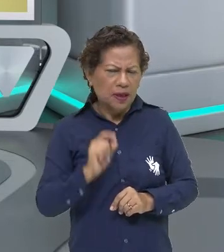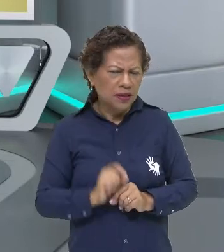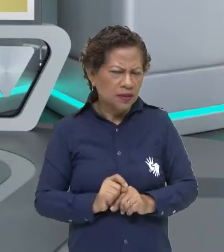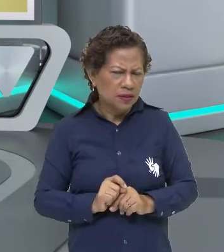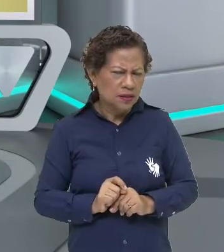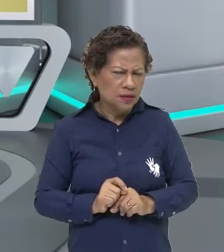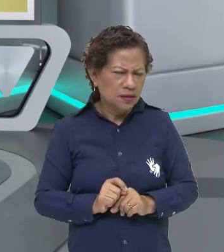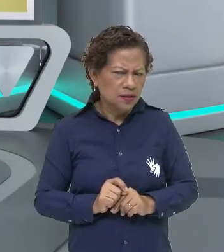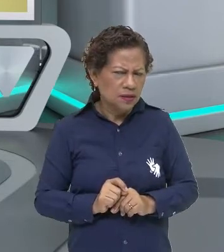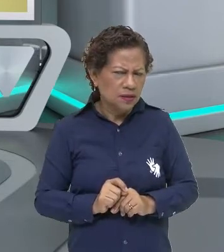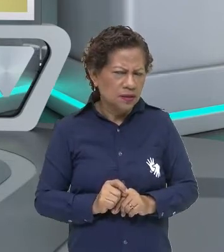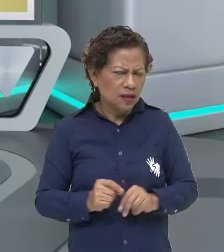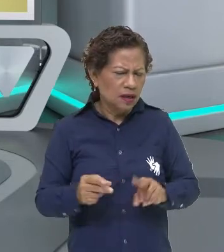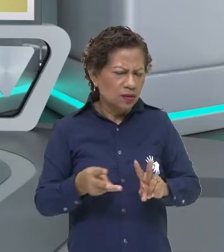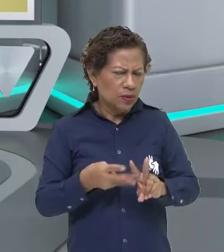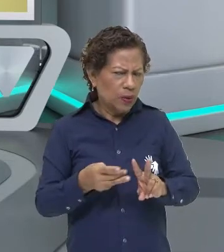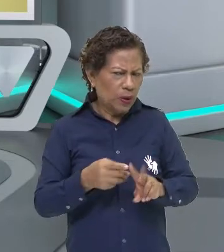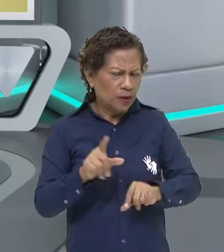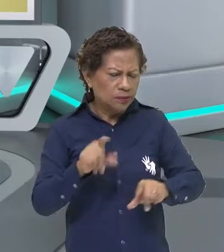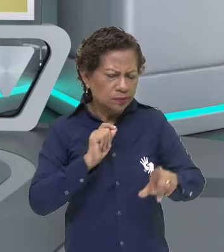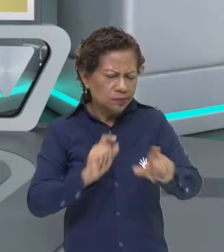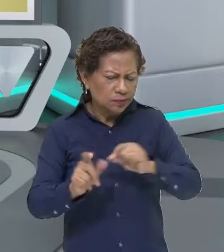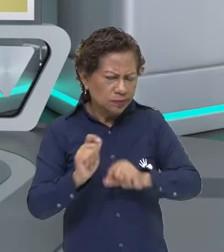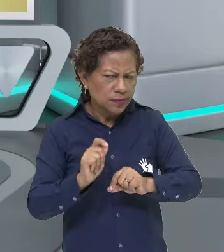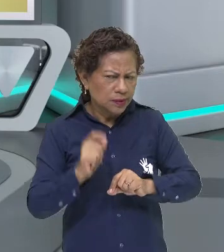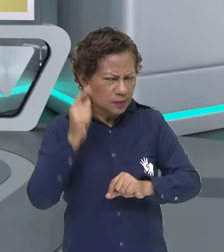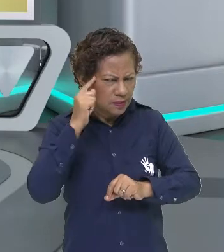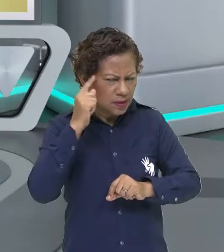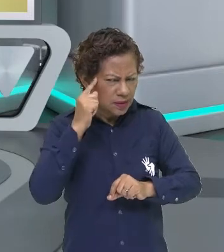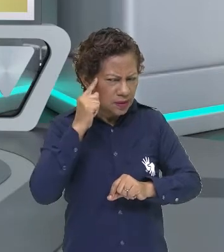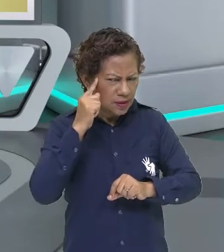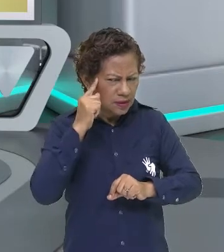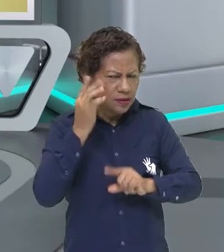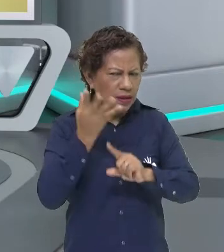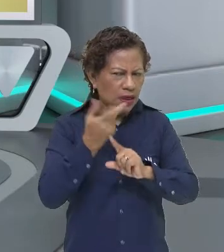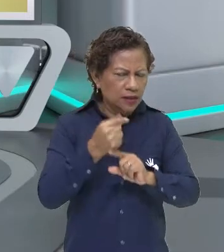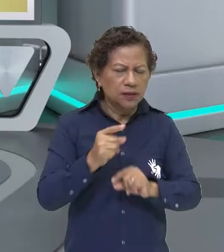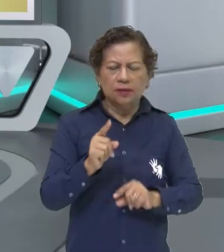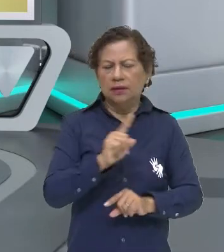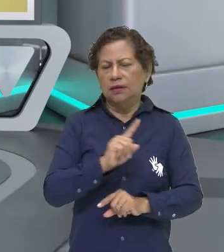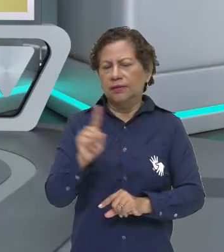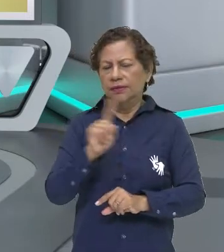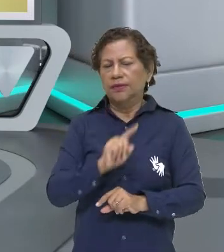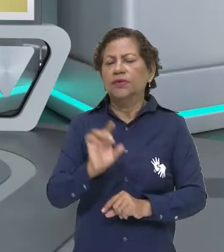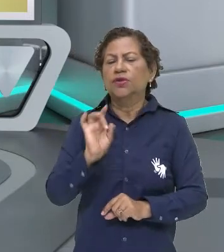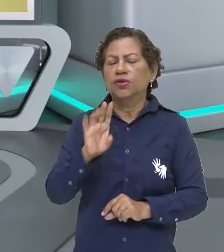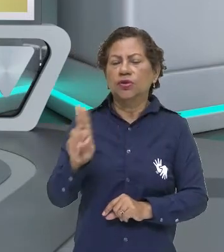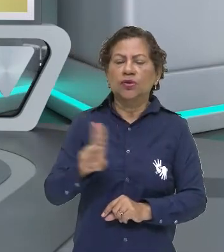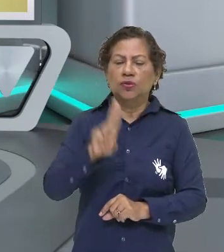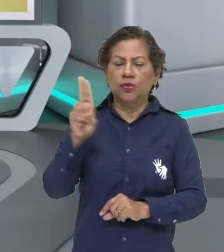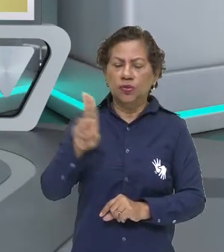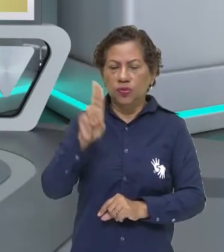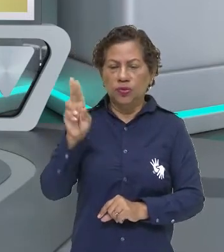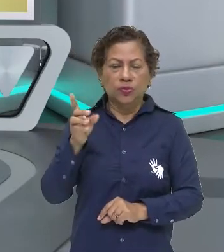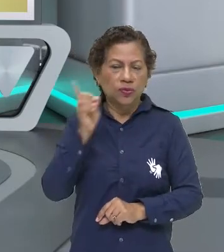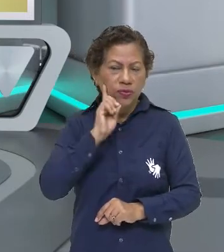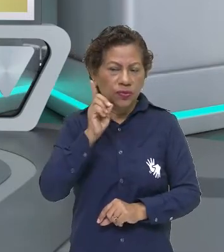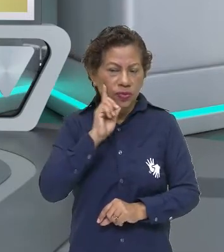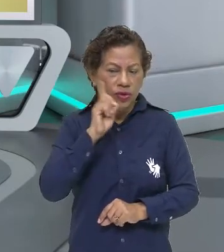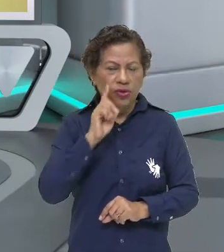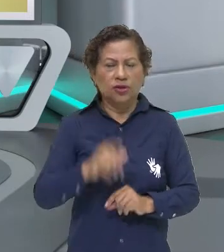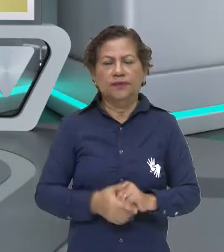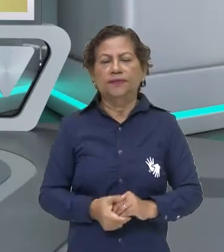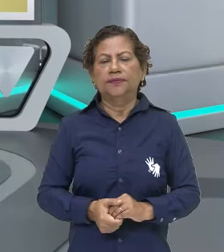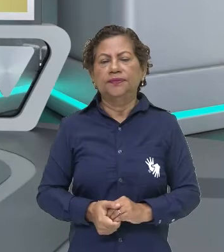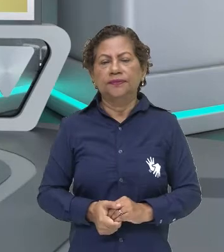ela não é concebida enquanto objeto artístico, porque ela apenas é utilitária. A obra